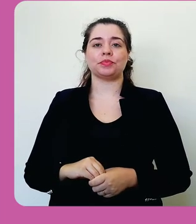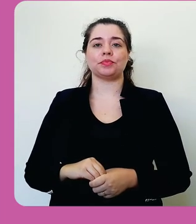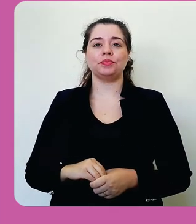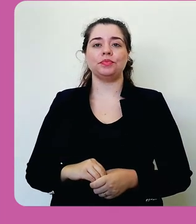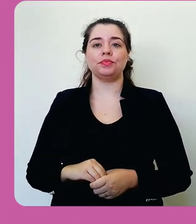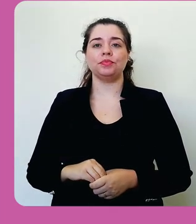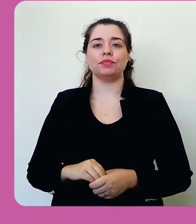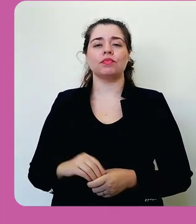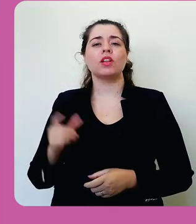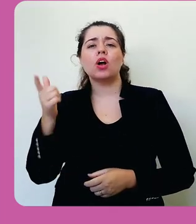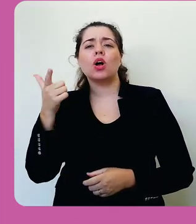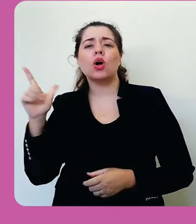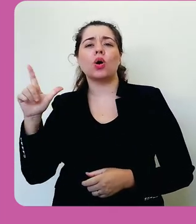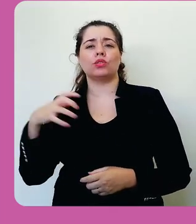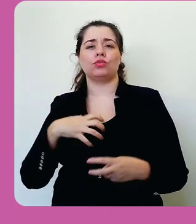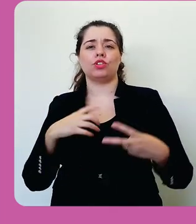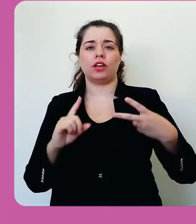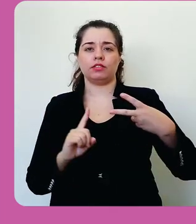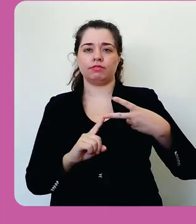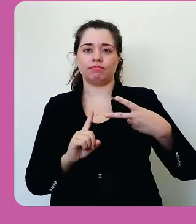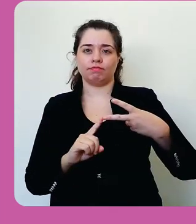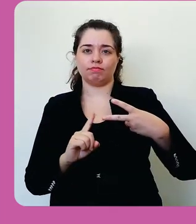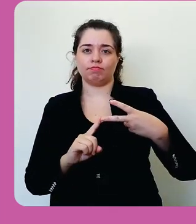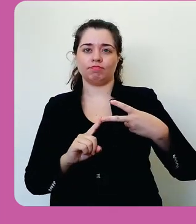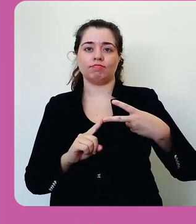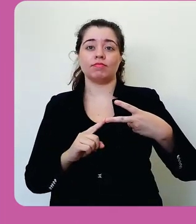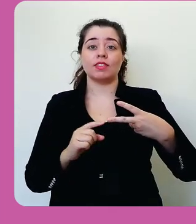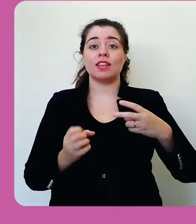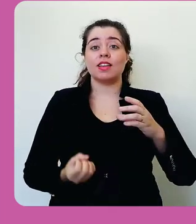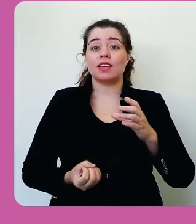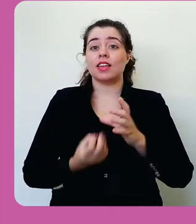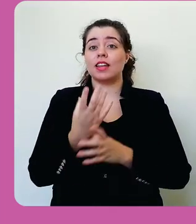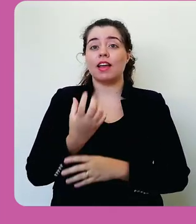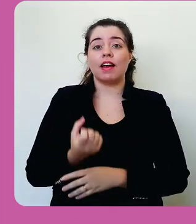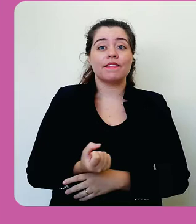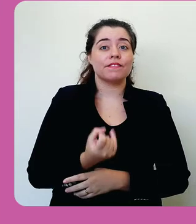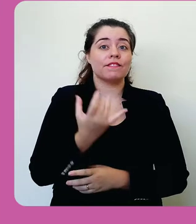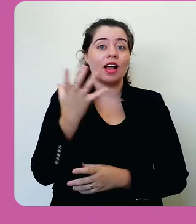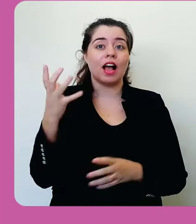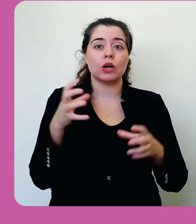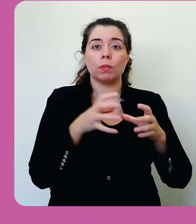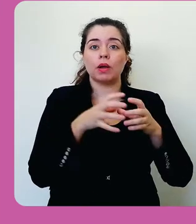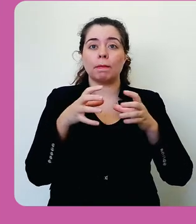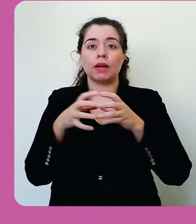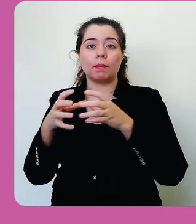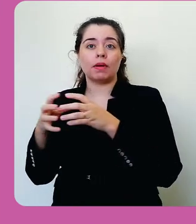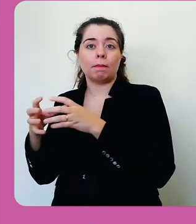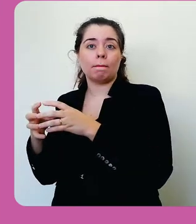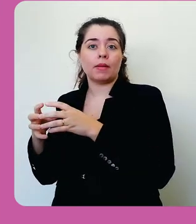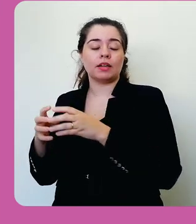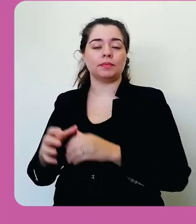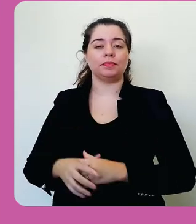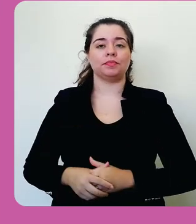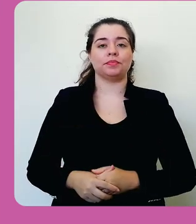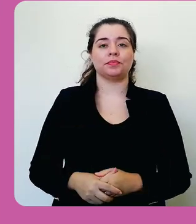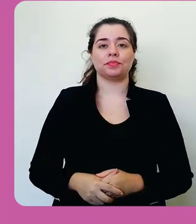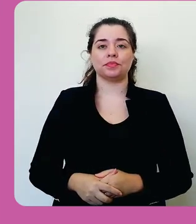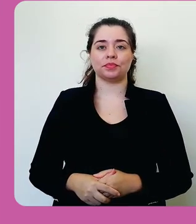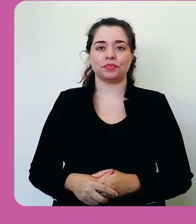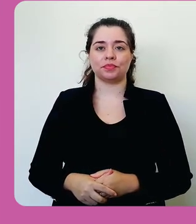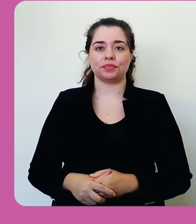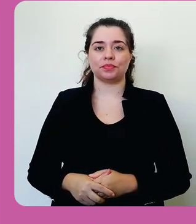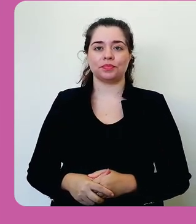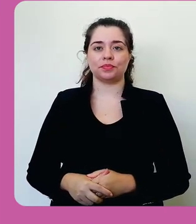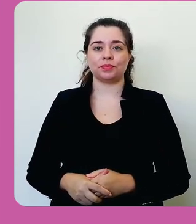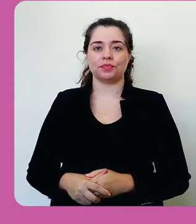Uma outra forma de criar grupos, é criar vários deles ao mesmo tempo, de uma única vez